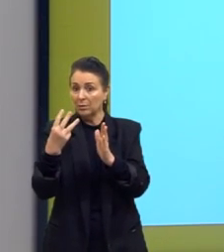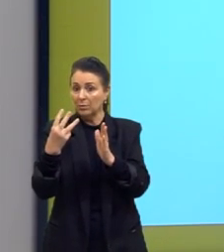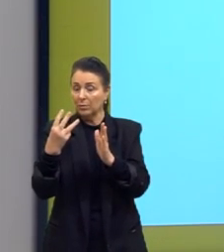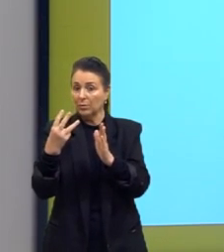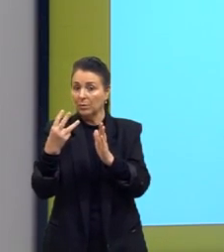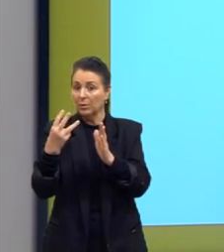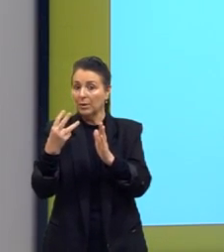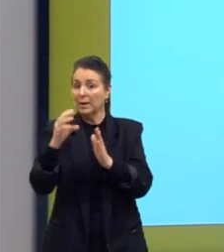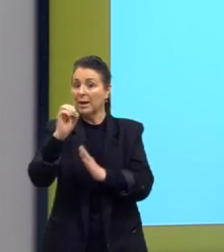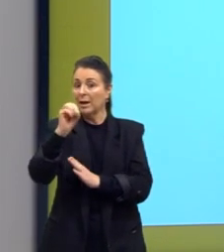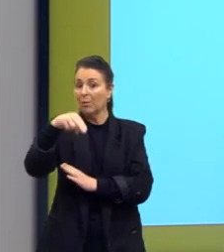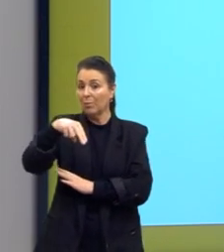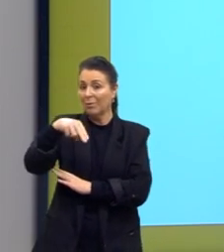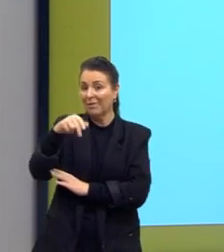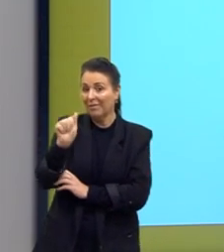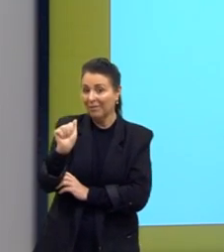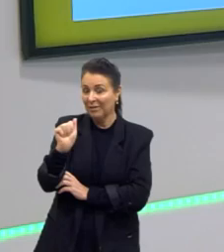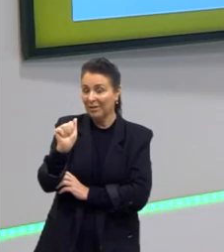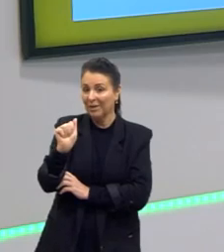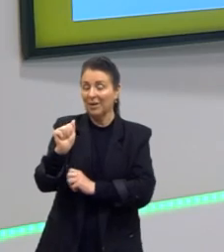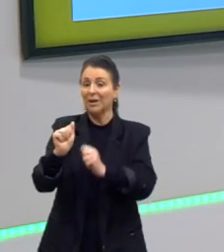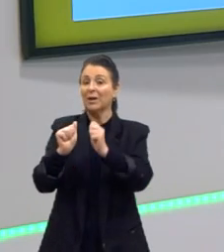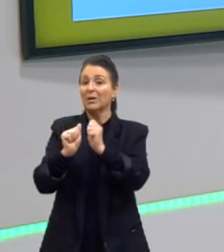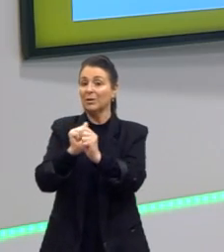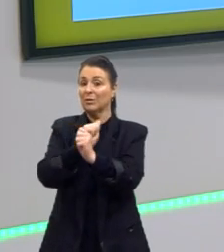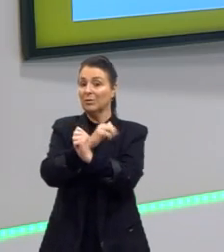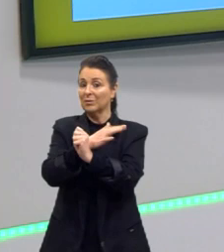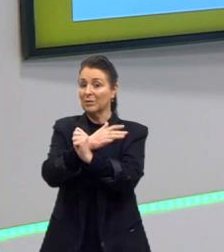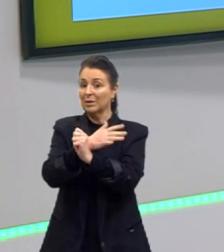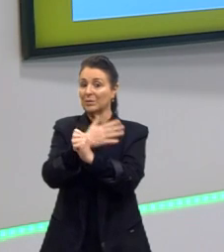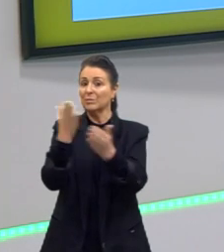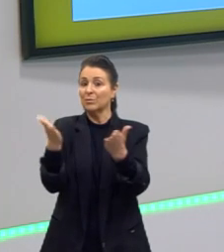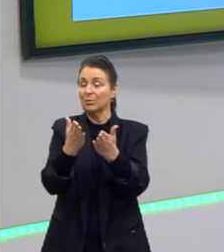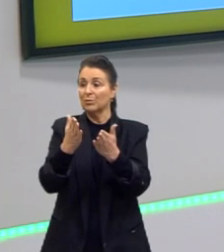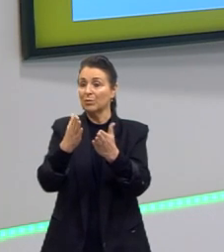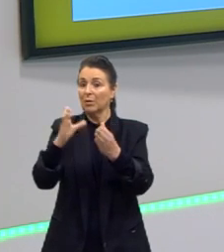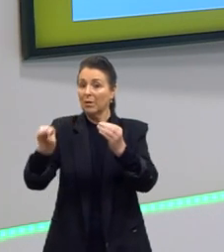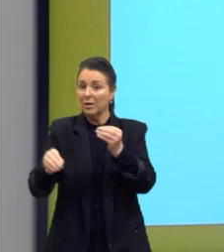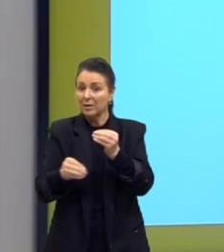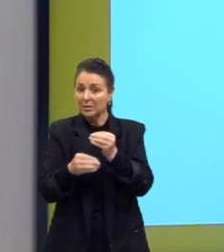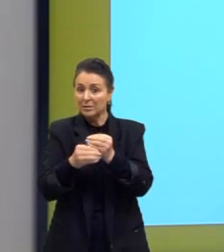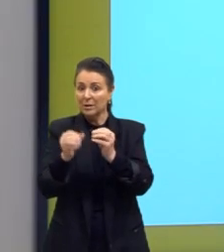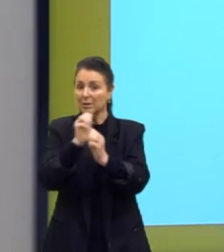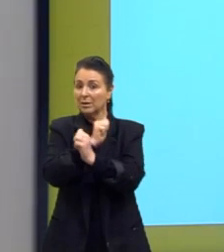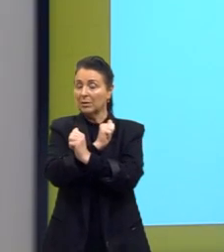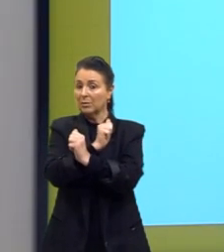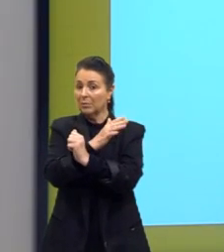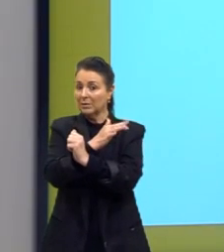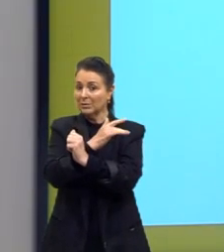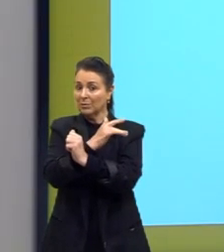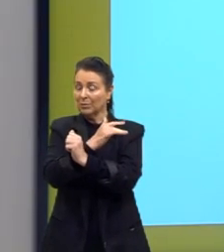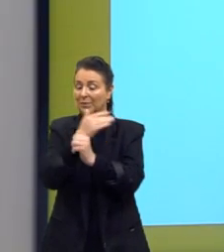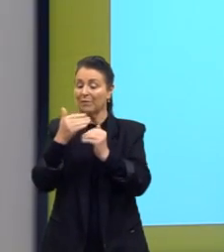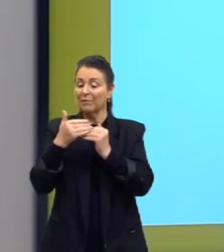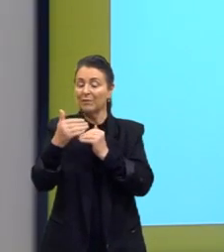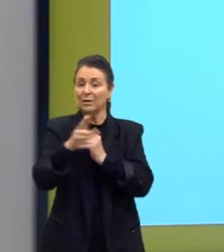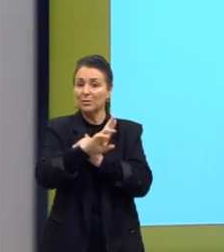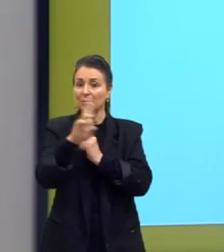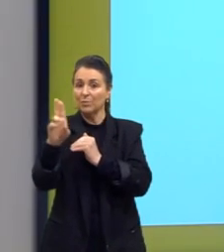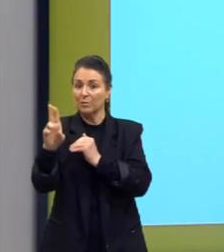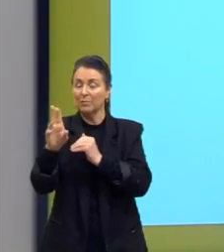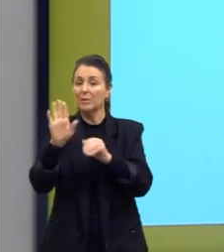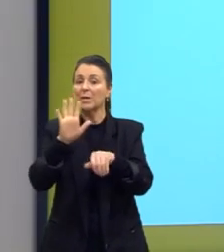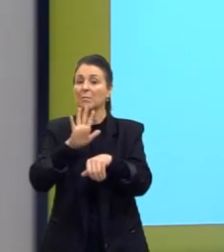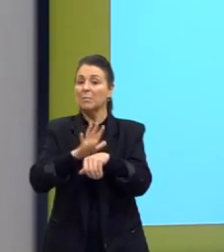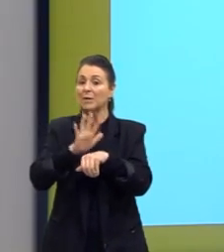com ONA. E os ácidos que nós vimos hoje? Nós acrescentamos o ácido à frente da nomenclatura, mais a terminação